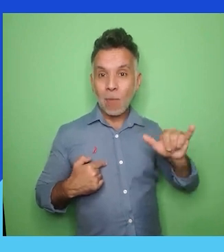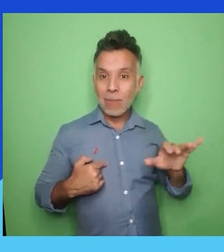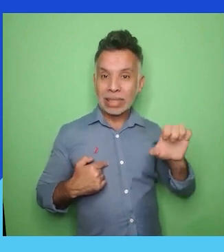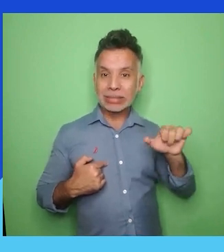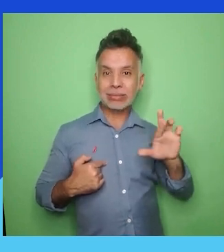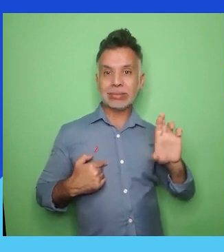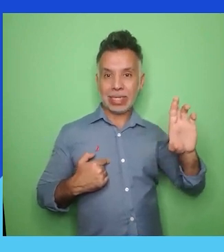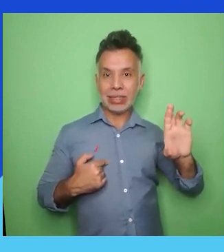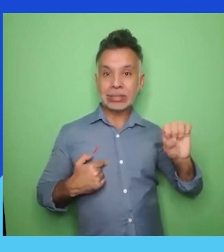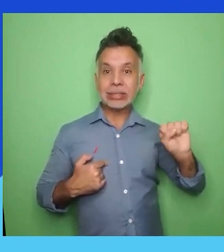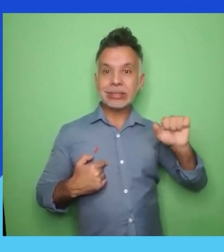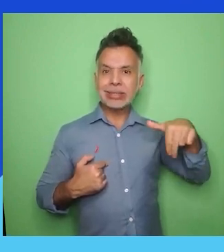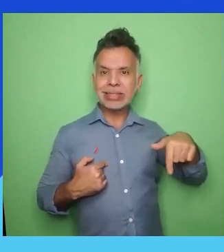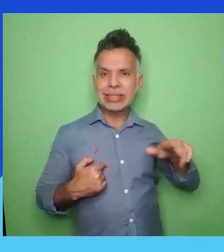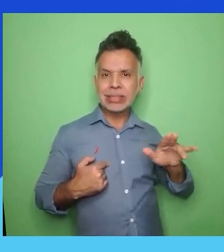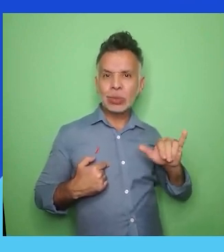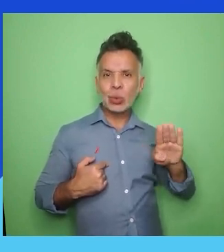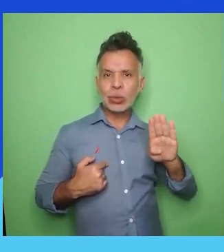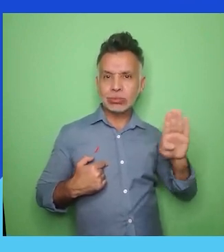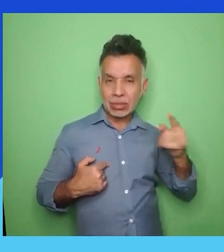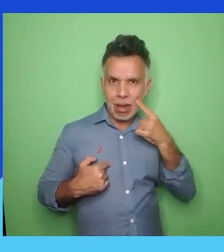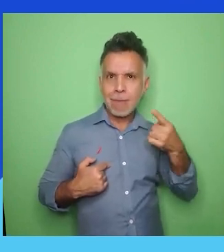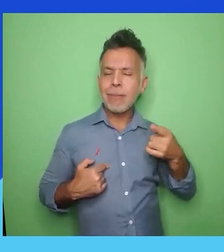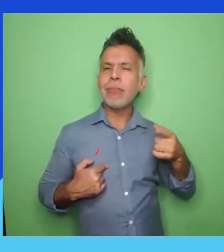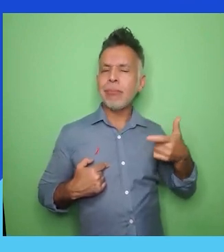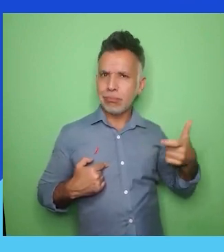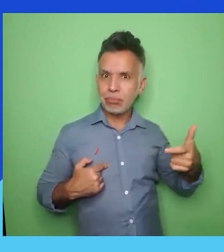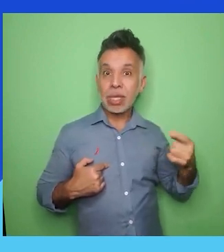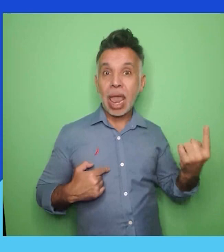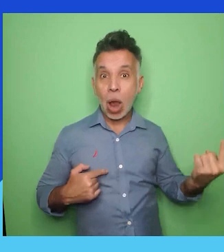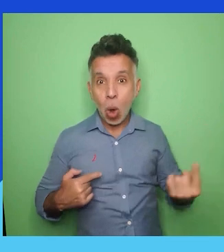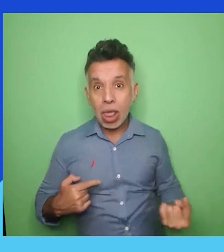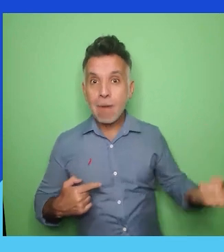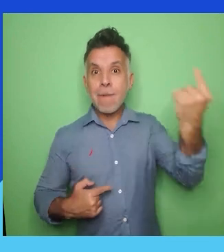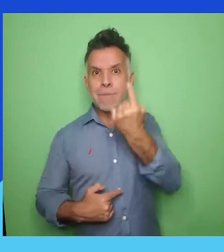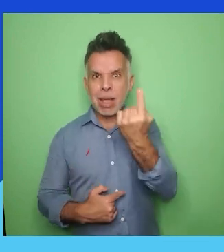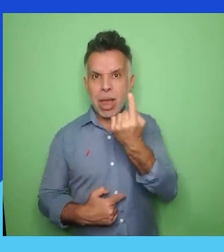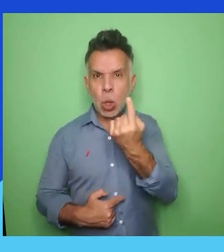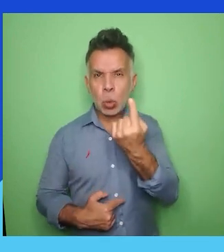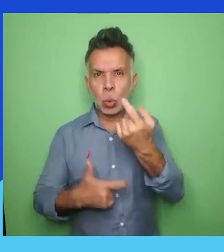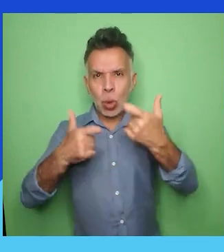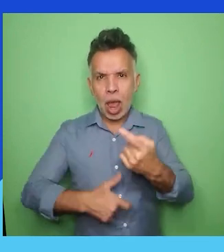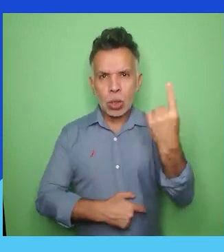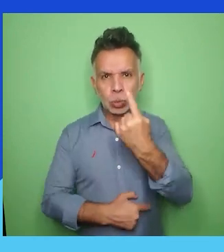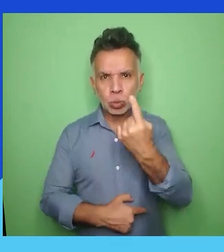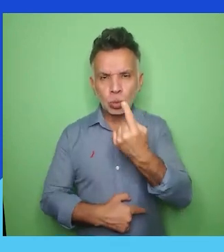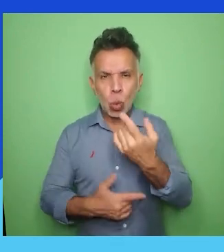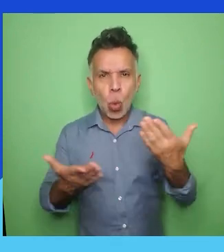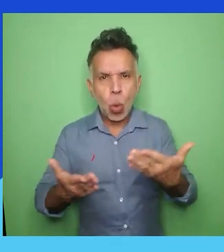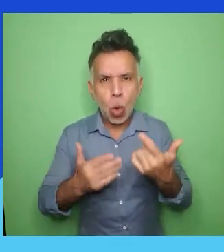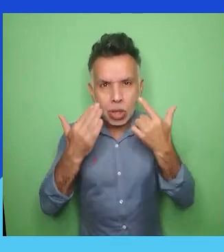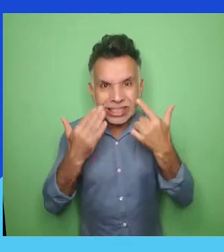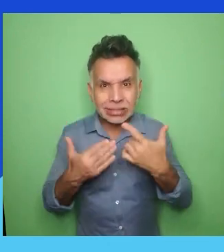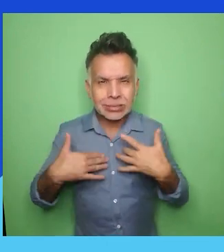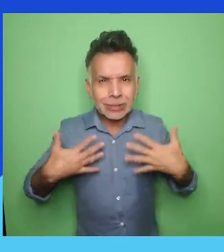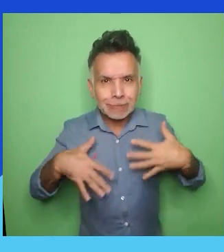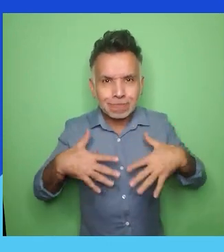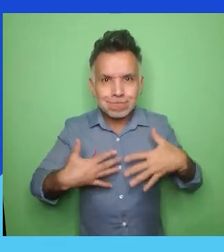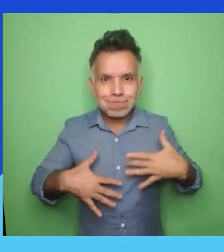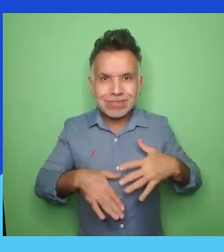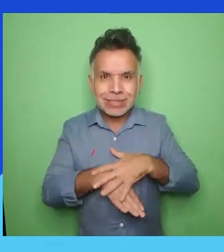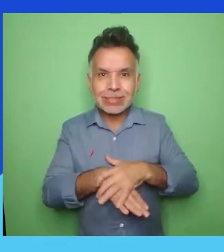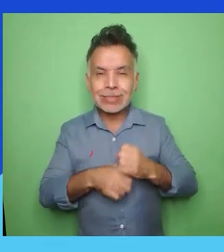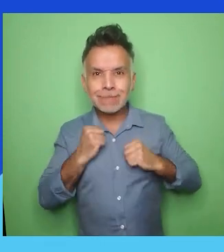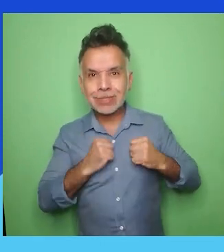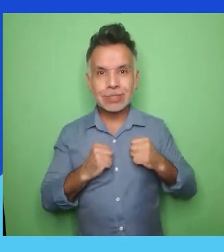E em primeiríssimo lugar, momento de tensão, momento de ansiedade. Nossos parabéns! O reconhecimento